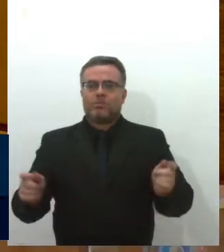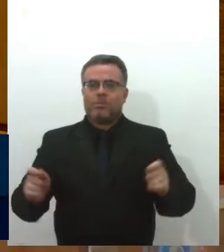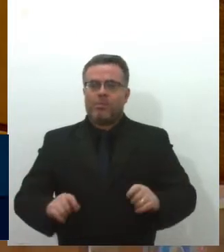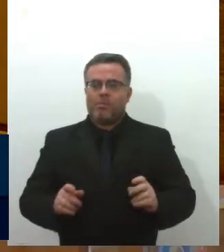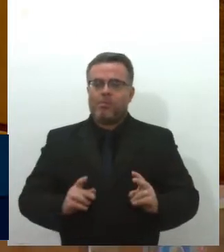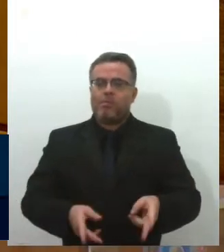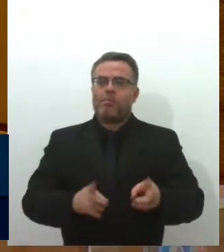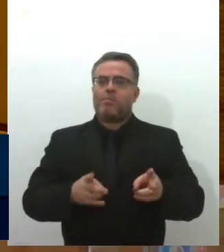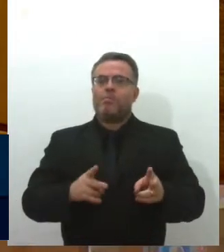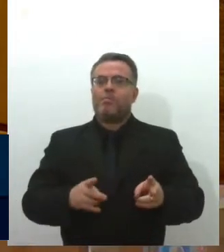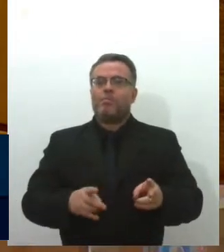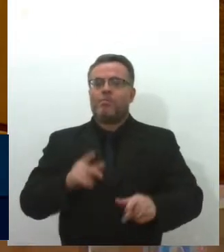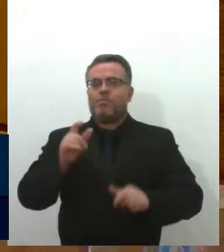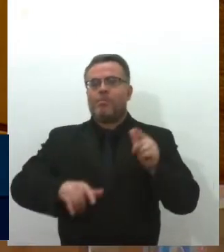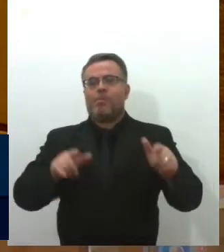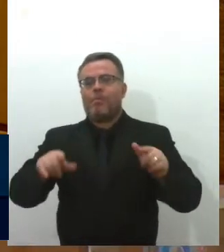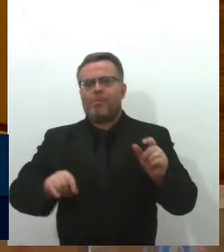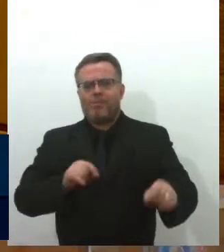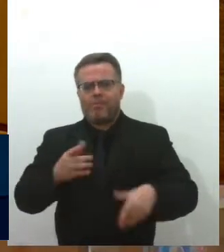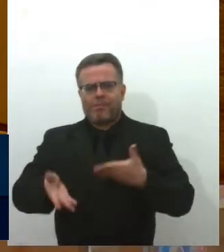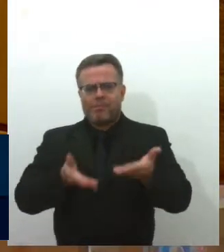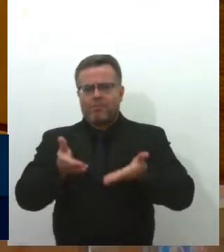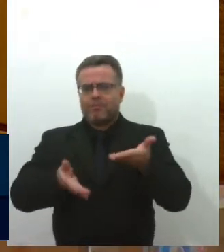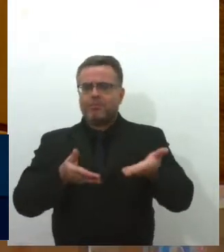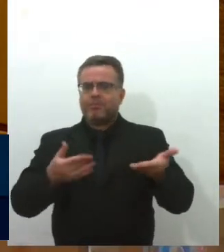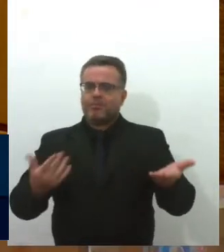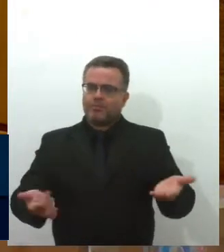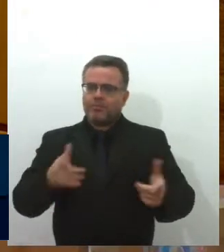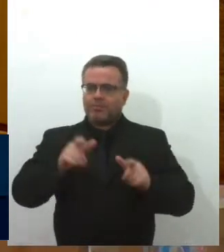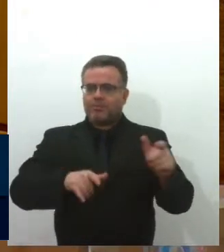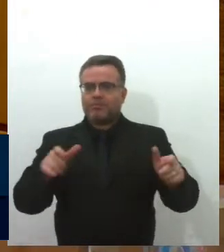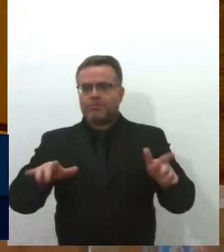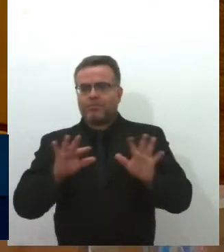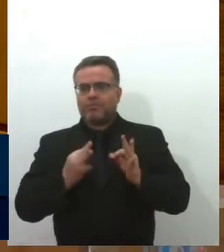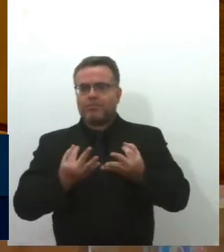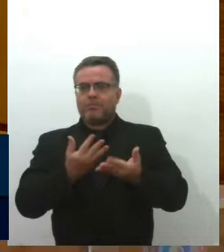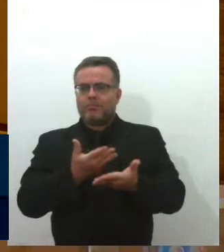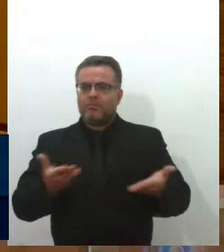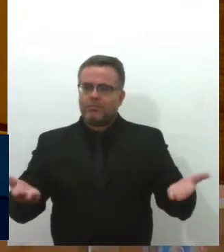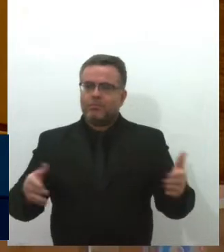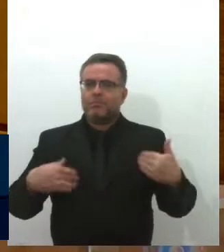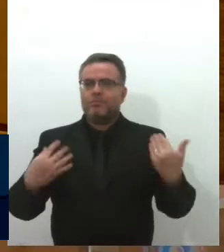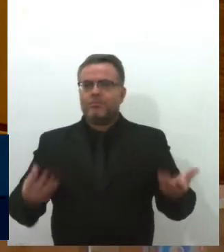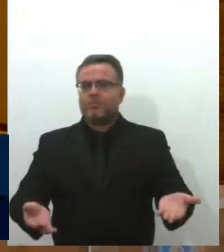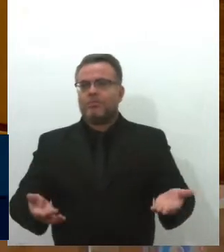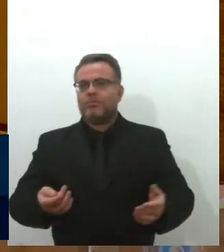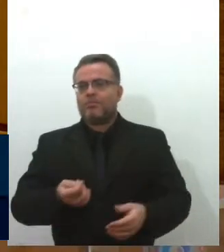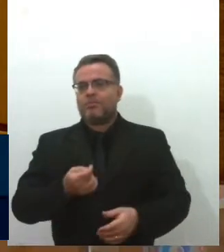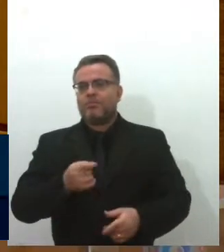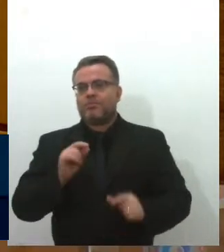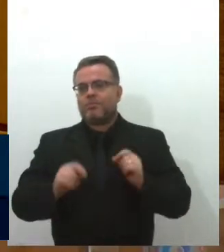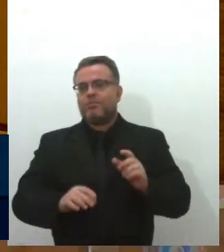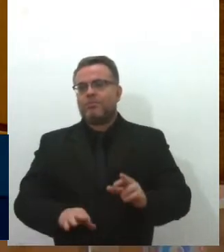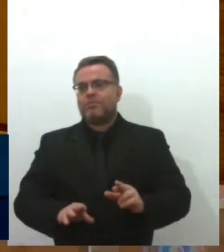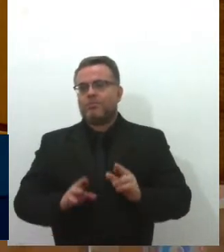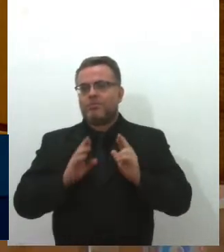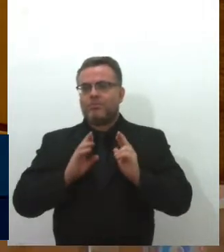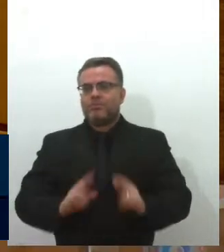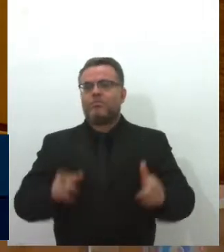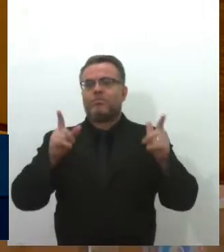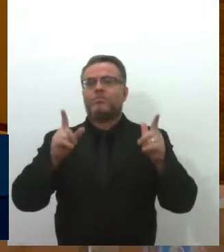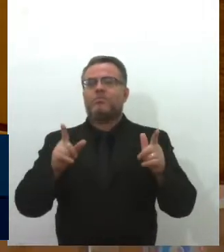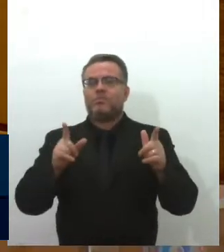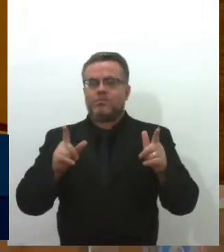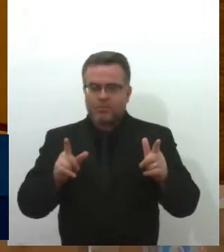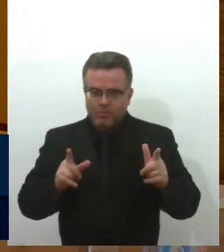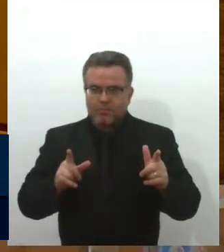desse tratamento para essas famílias é quase que uma diferença entre